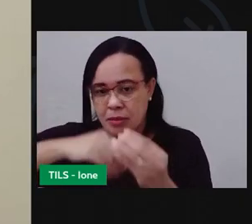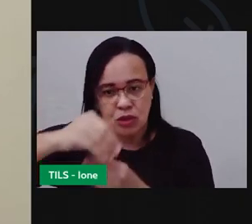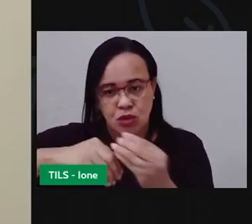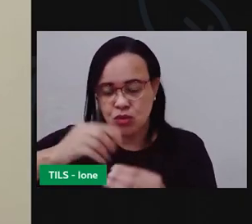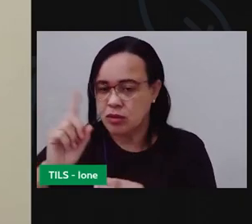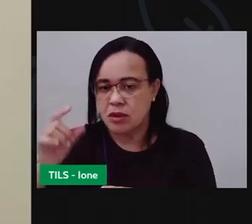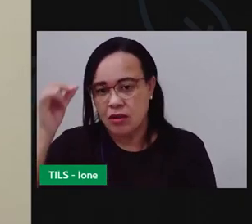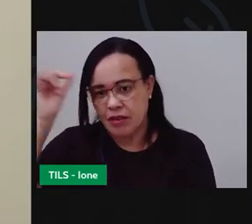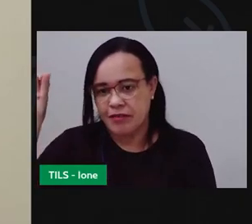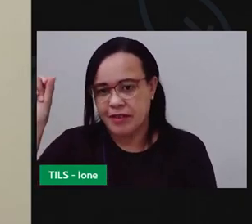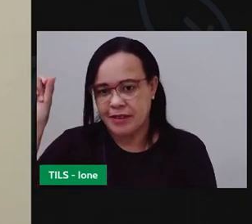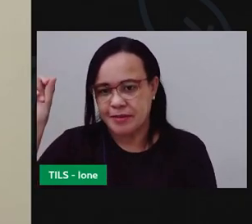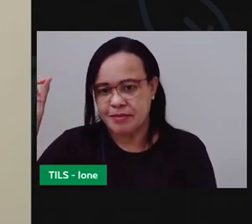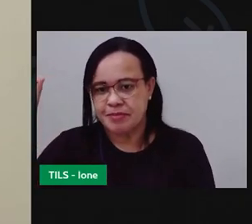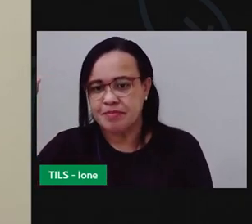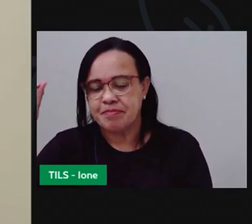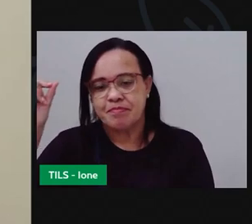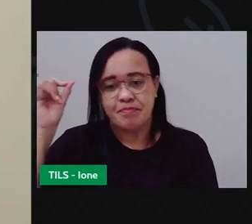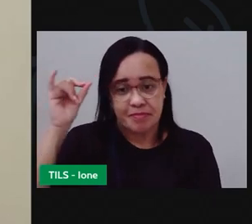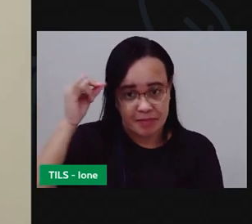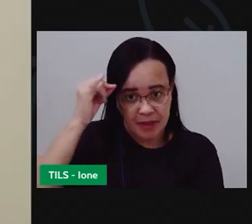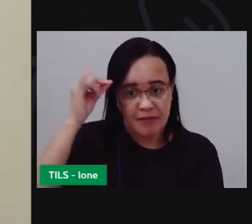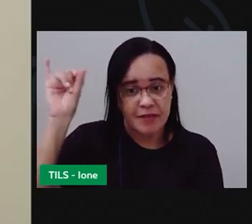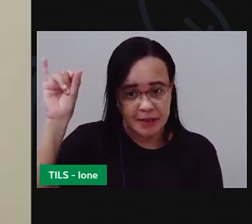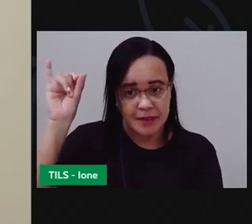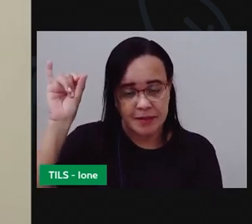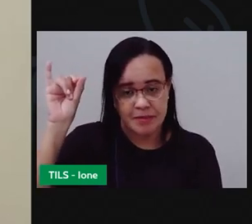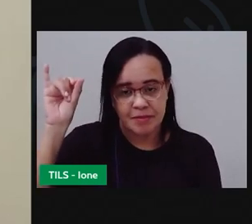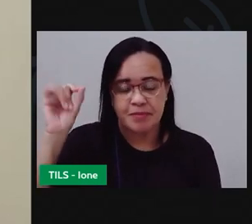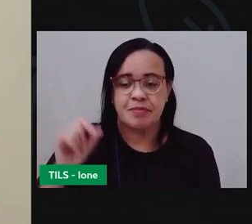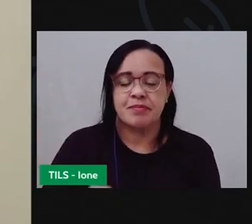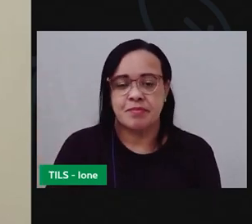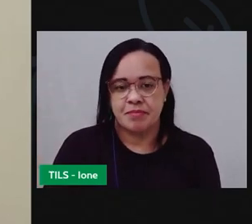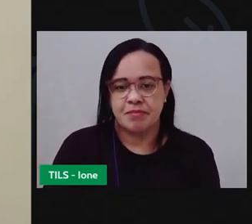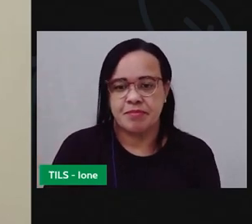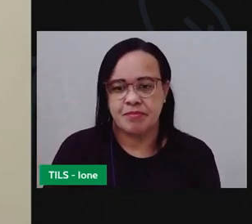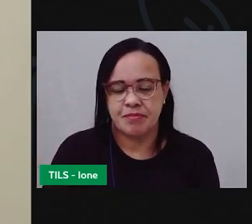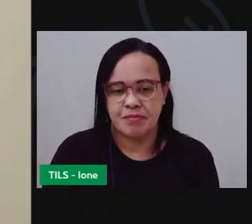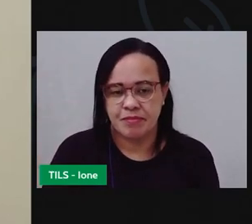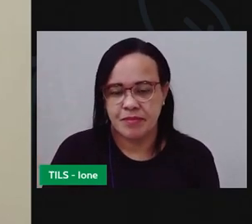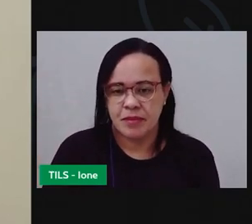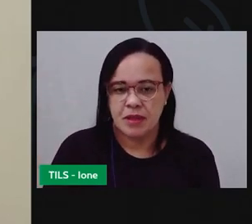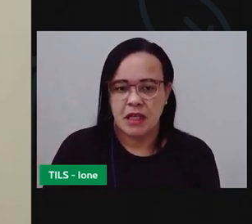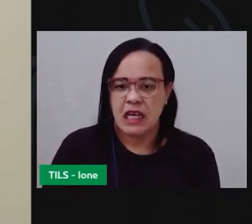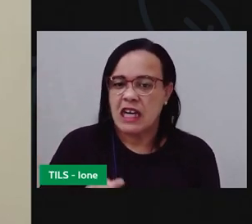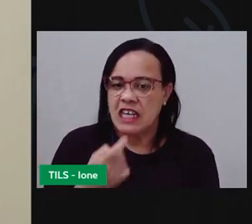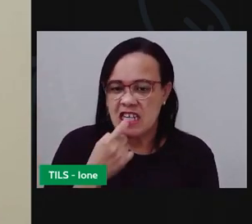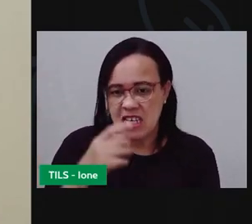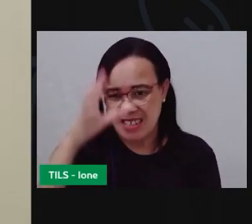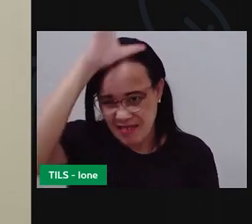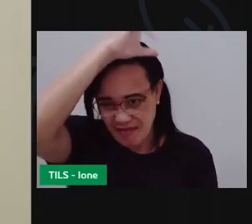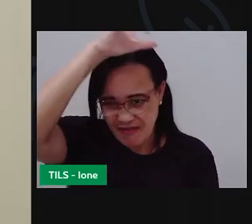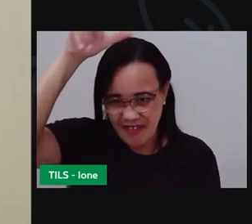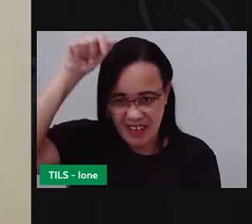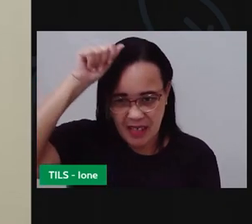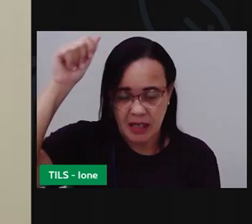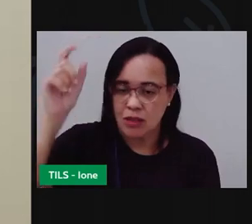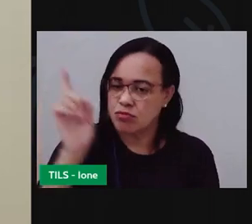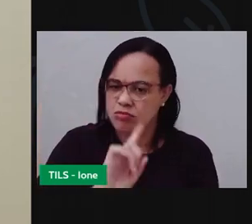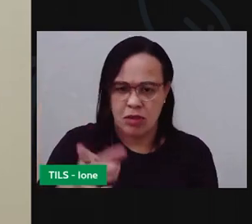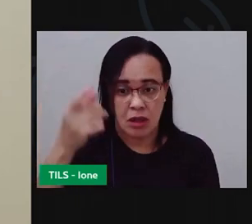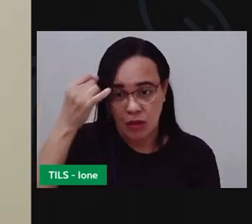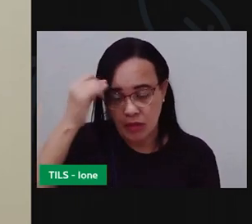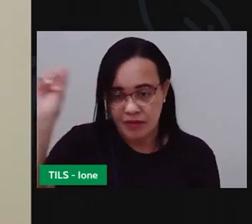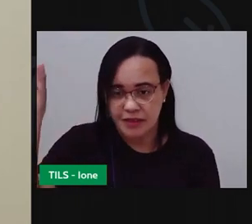também ossos tá? como osso de frango né? ali não